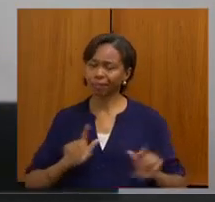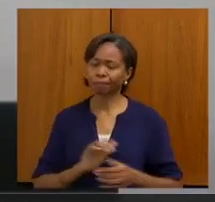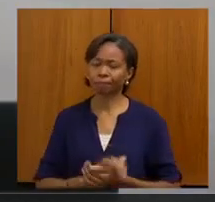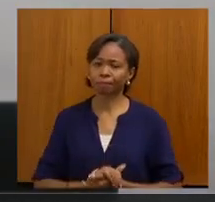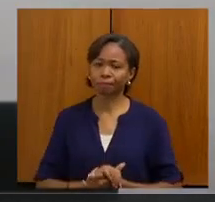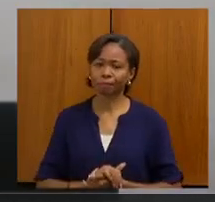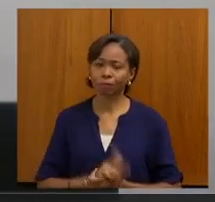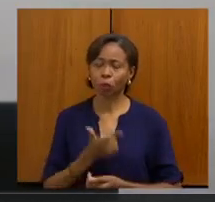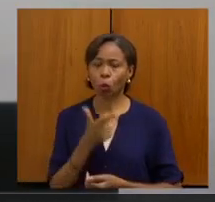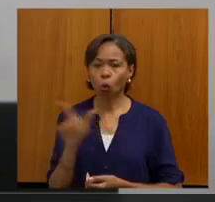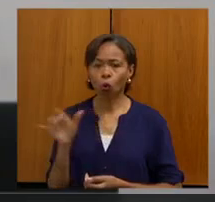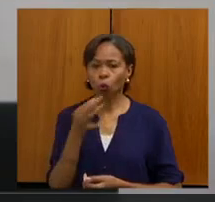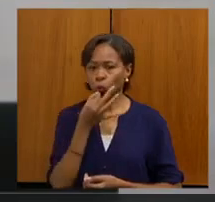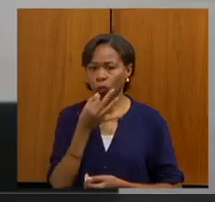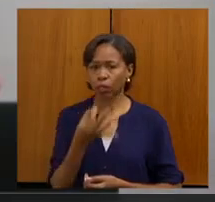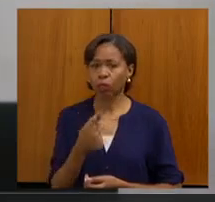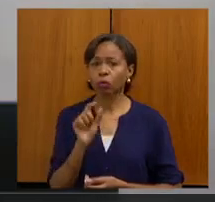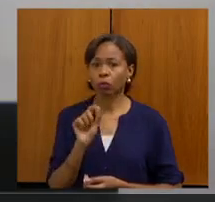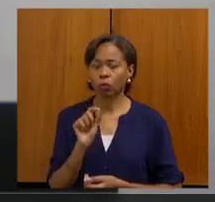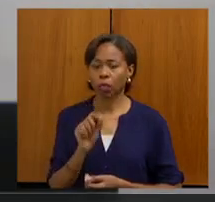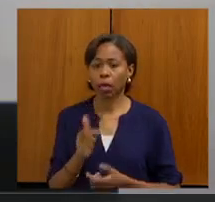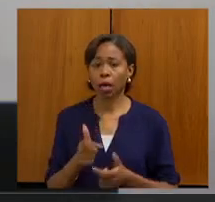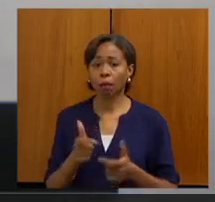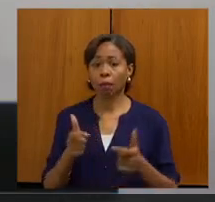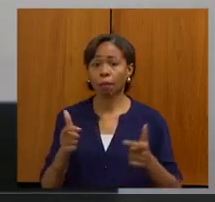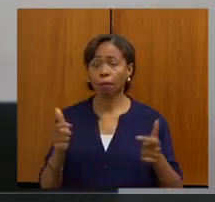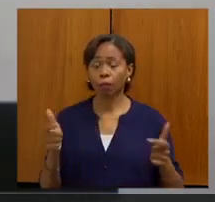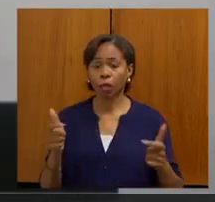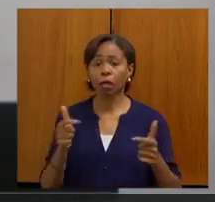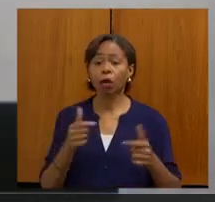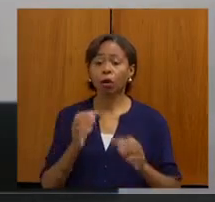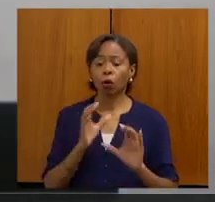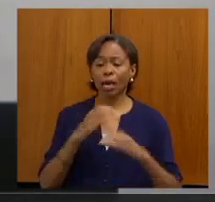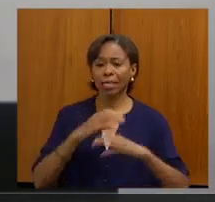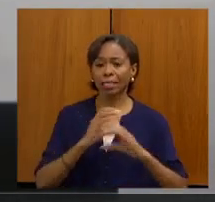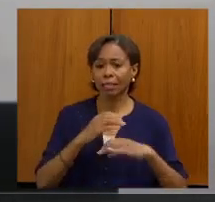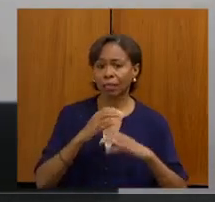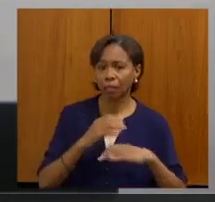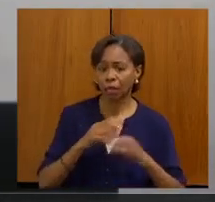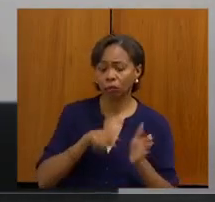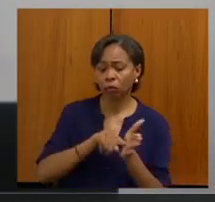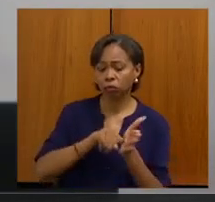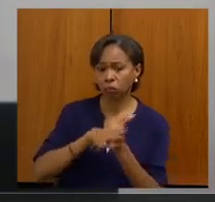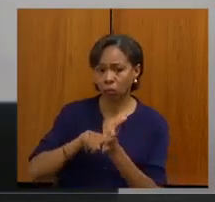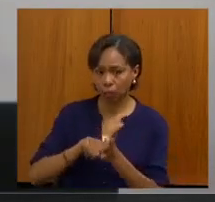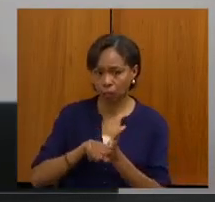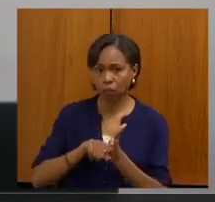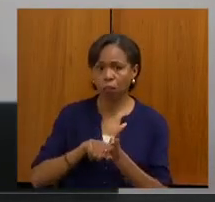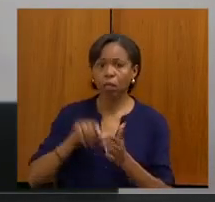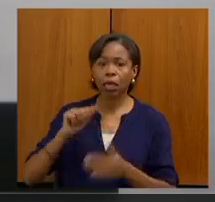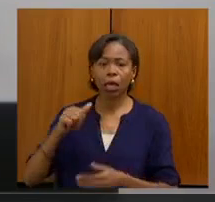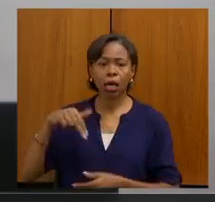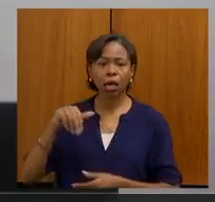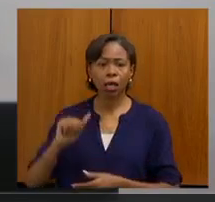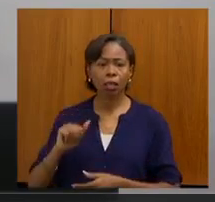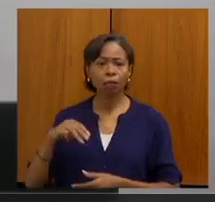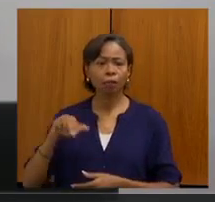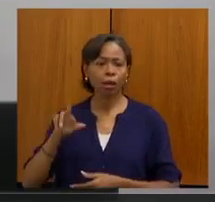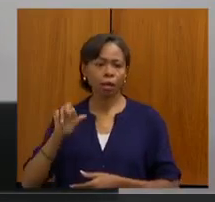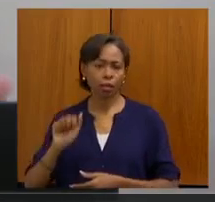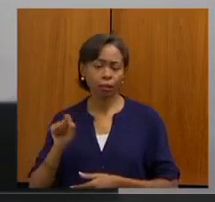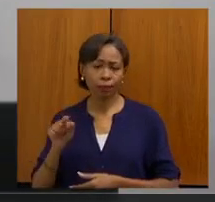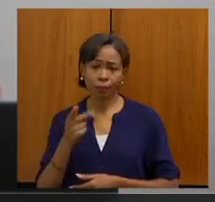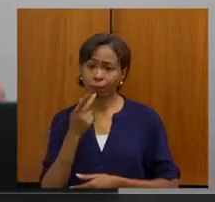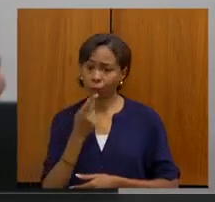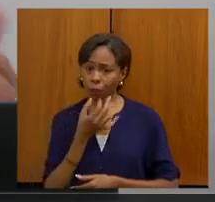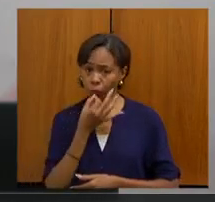Uma outra sugestão também foi ampliar o acesso aos exames de rastreamento, como foi sugerido pela doutora Ana Maria. A gente sabe que,